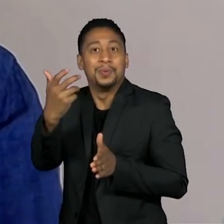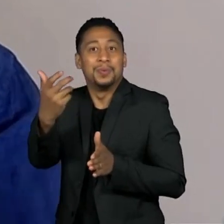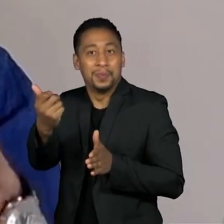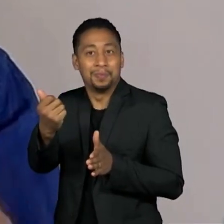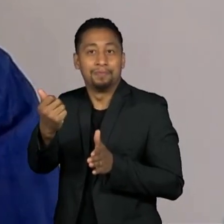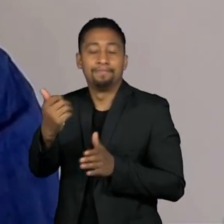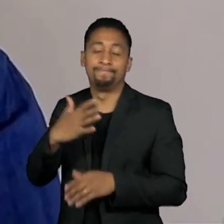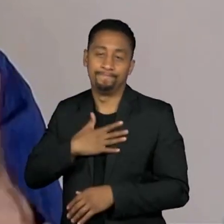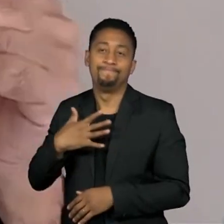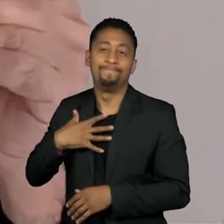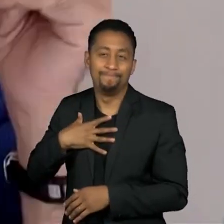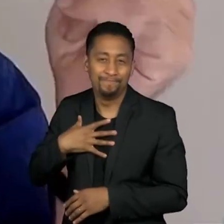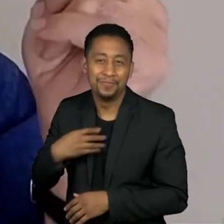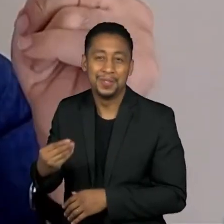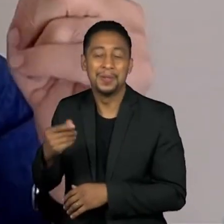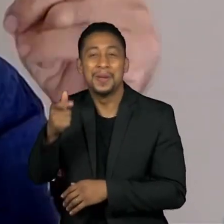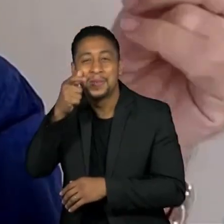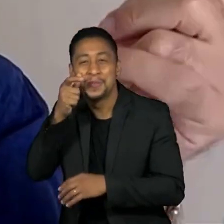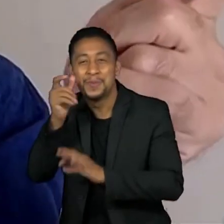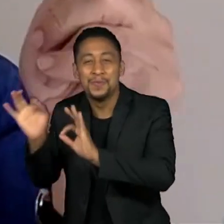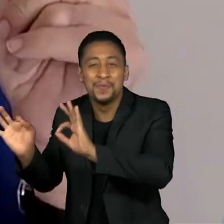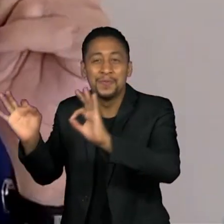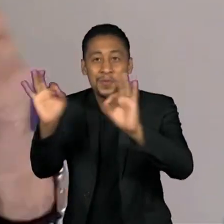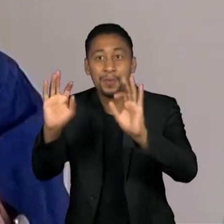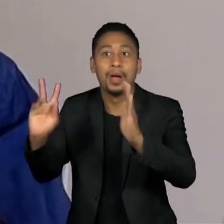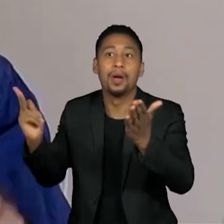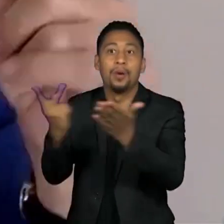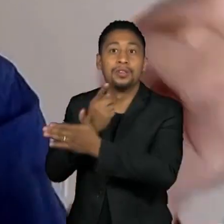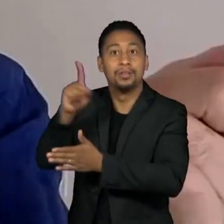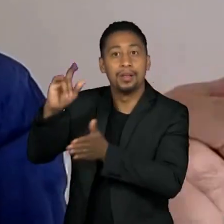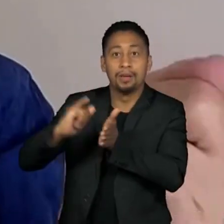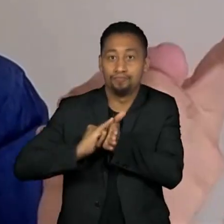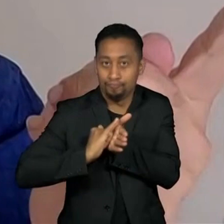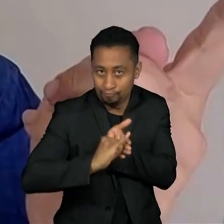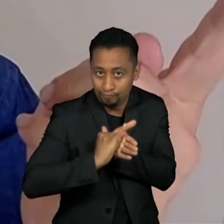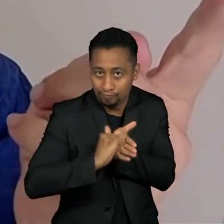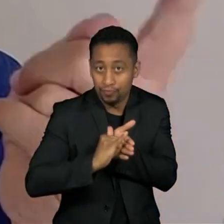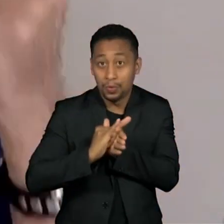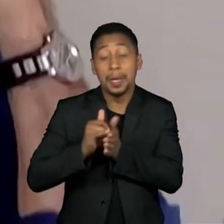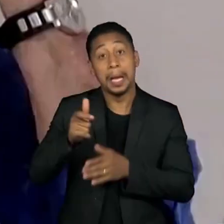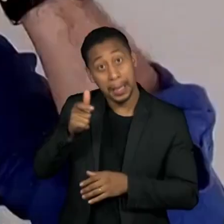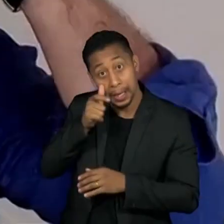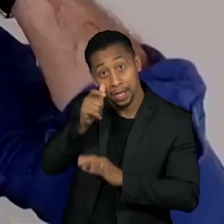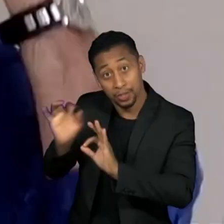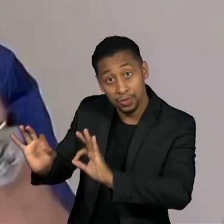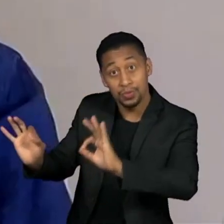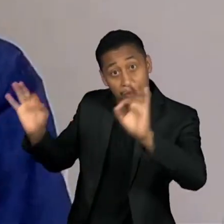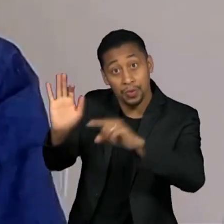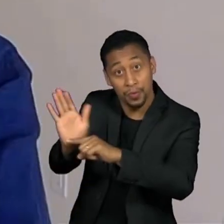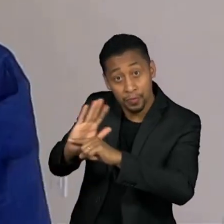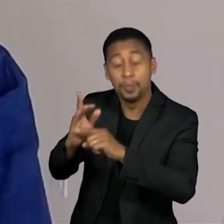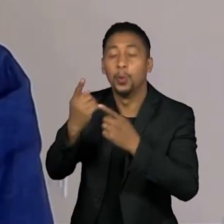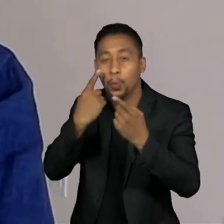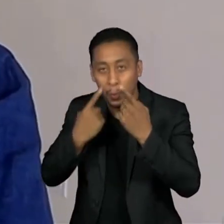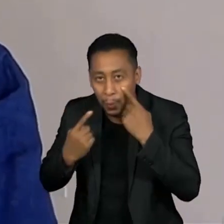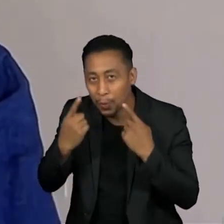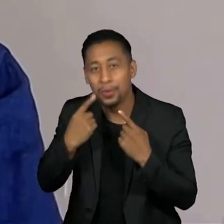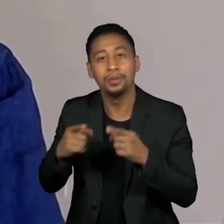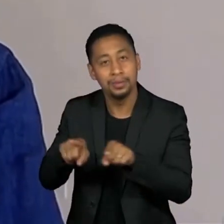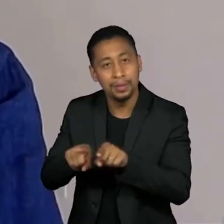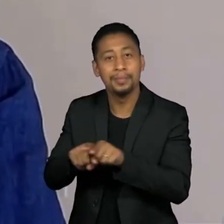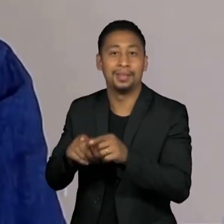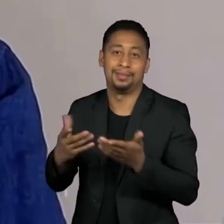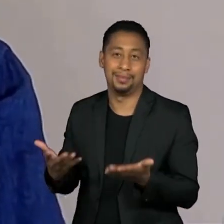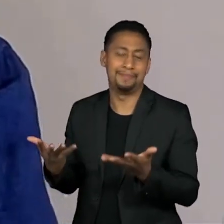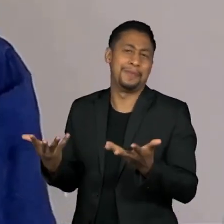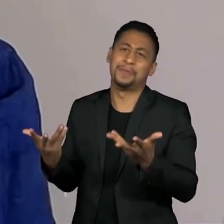e também me parece fascinante que amigos meus em New York ven a película e choram com a película. Então, para mim, isso é maravilhoso. A película